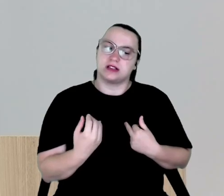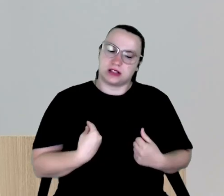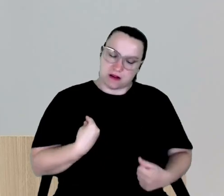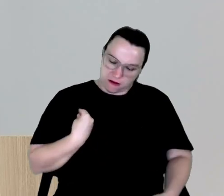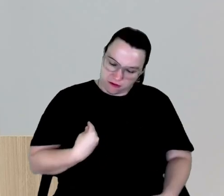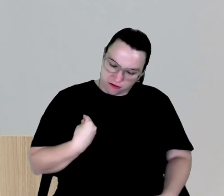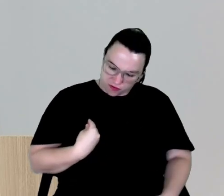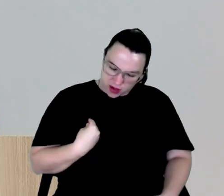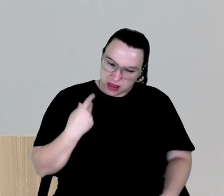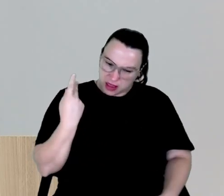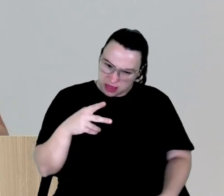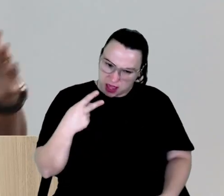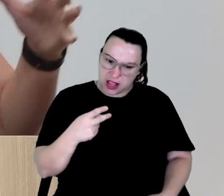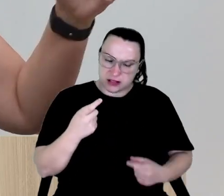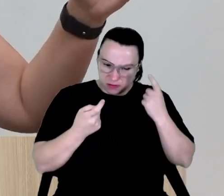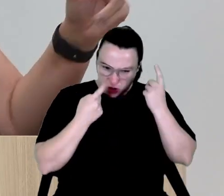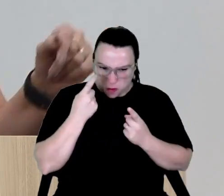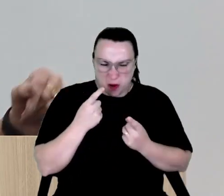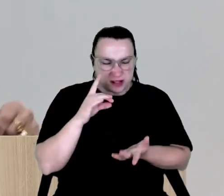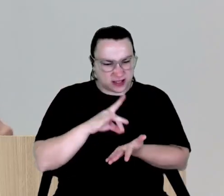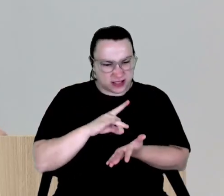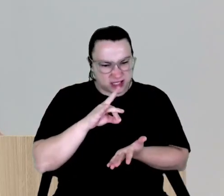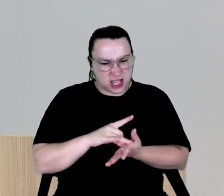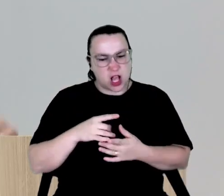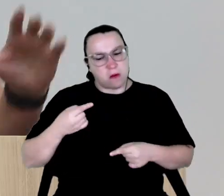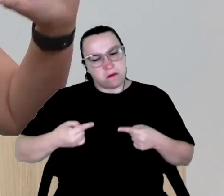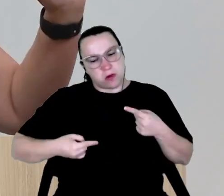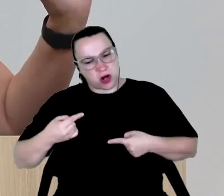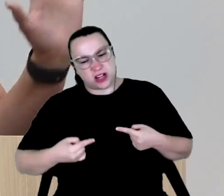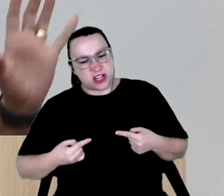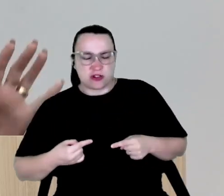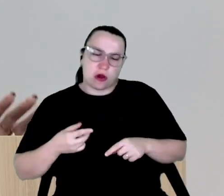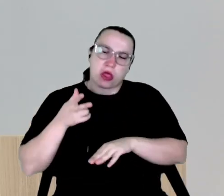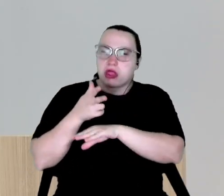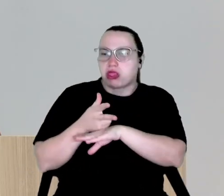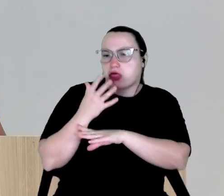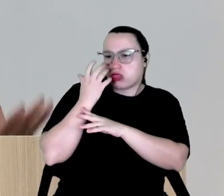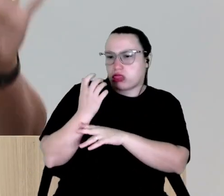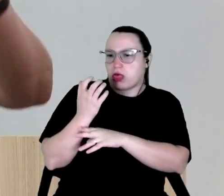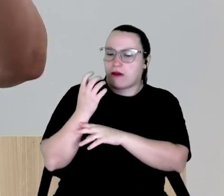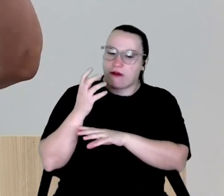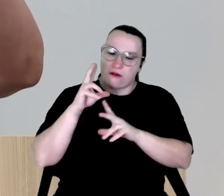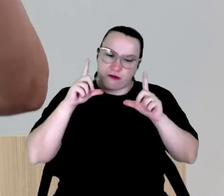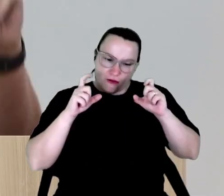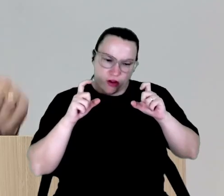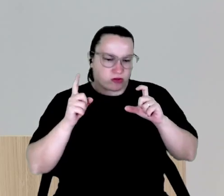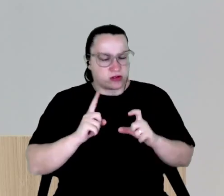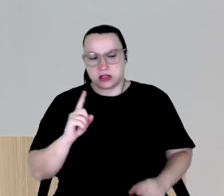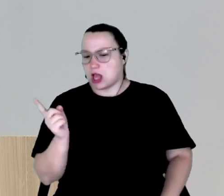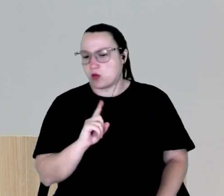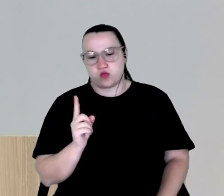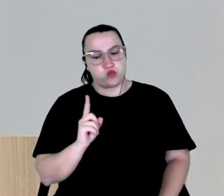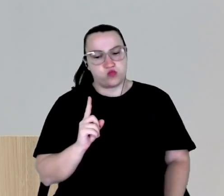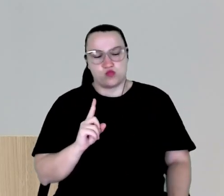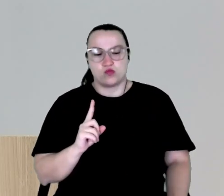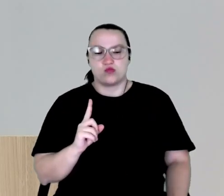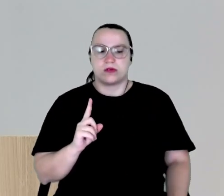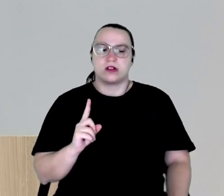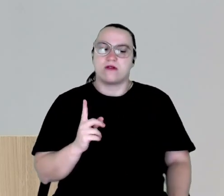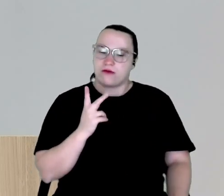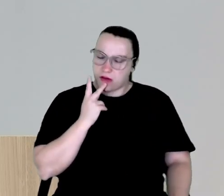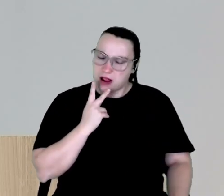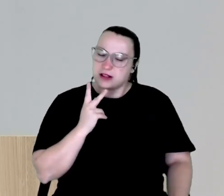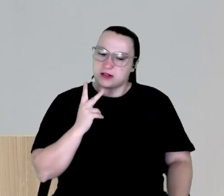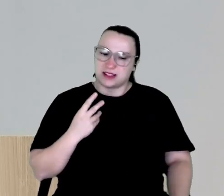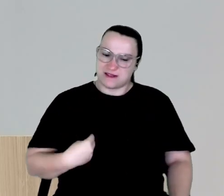realmente, entendeu? E não só em política, para fazer um videozinho e tirar uma foto. Não. Estou dizendo esse não. Estou dizendo aquele que se importa com a